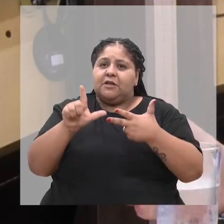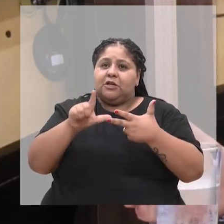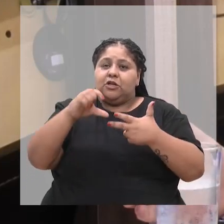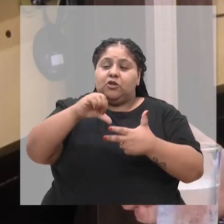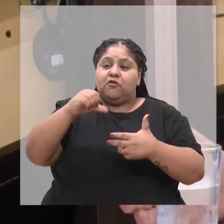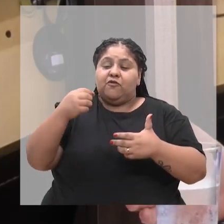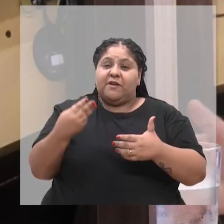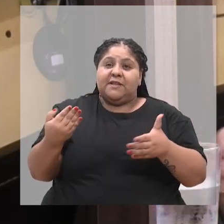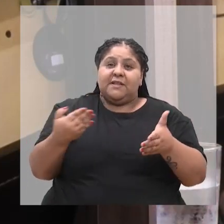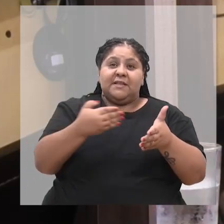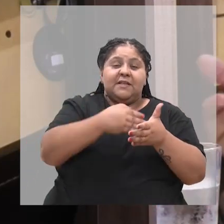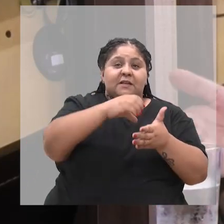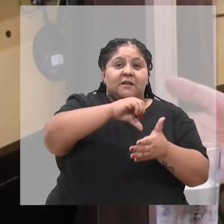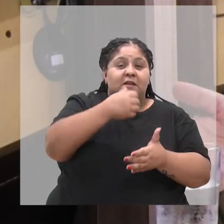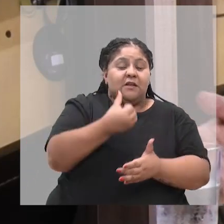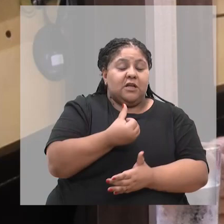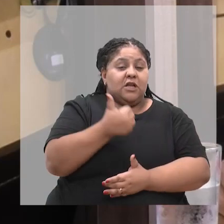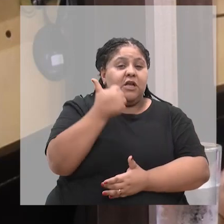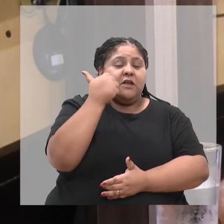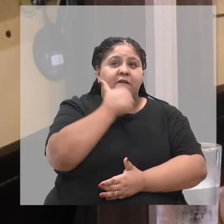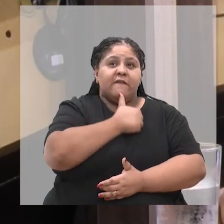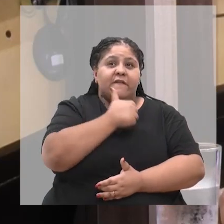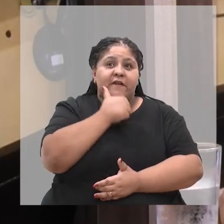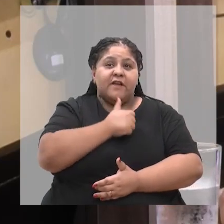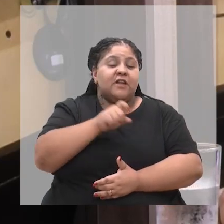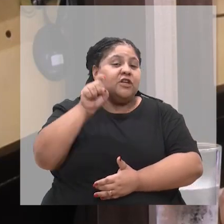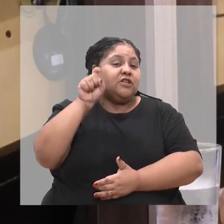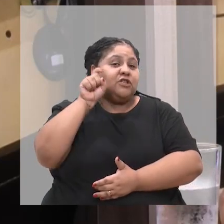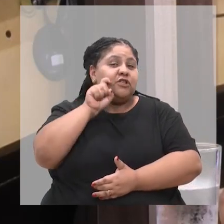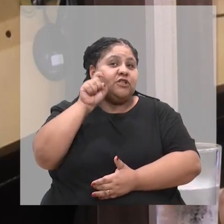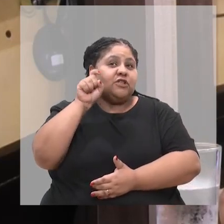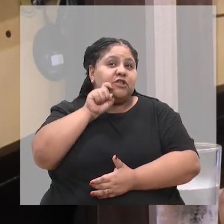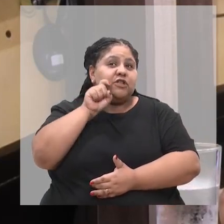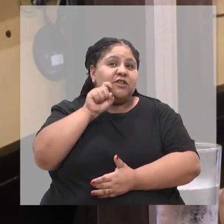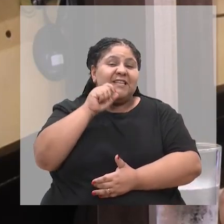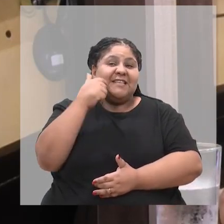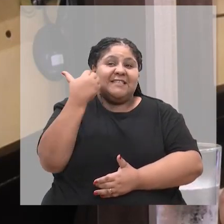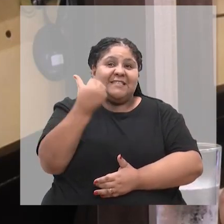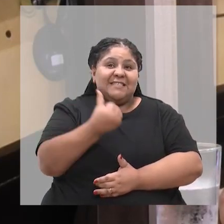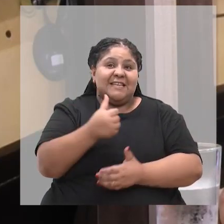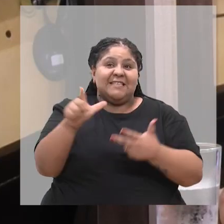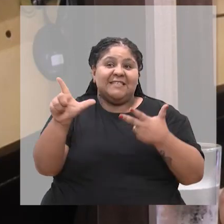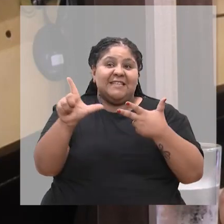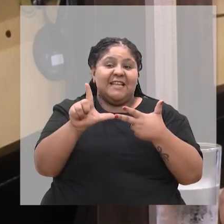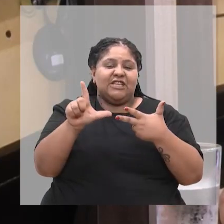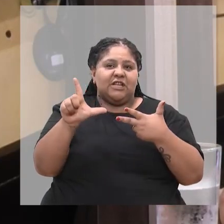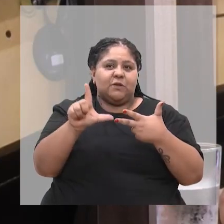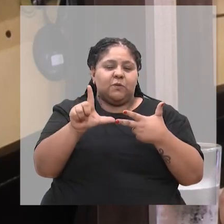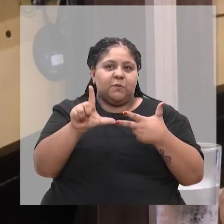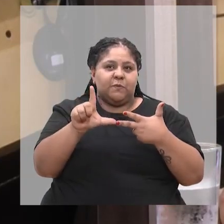E entre as mulheres, a GNPTF, que cumpriu seis legislaturas seguintes,